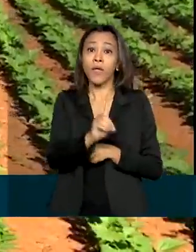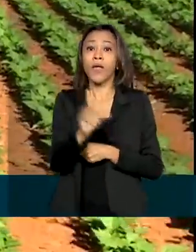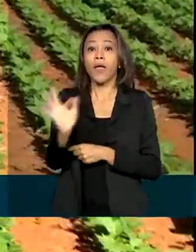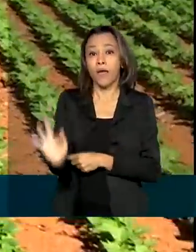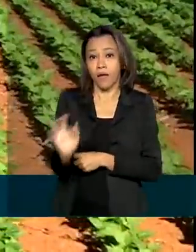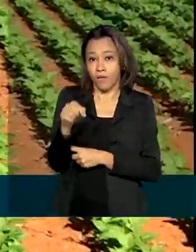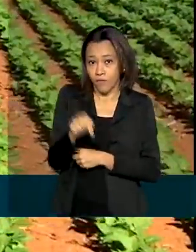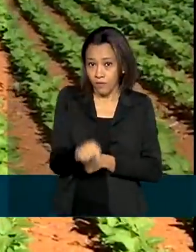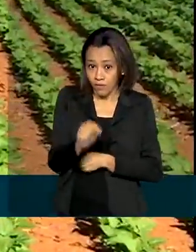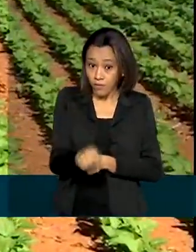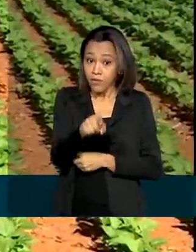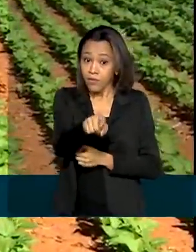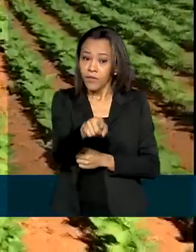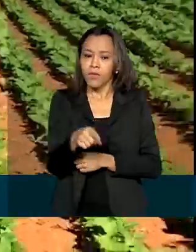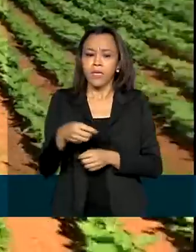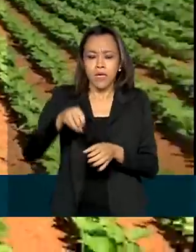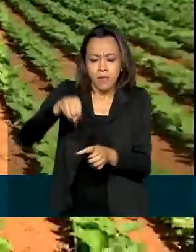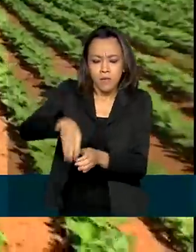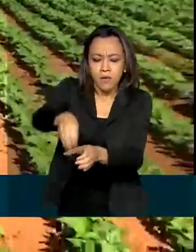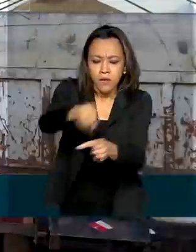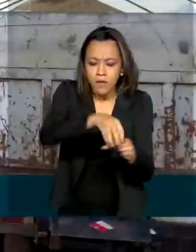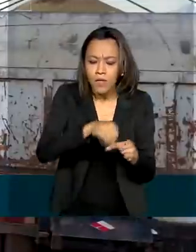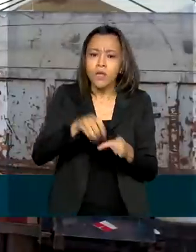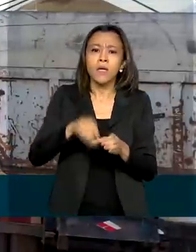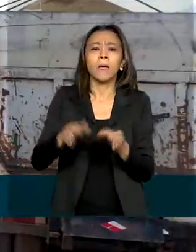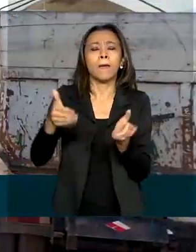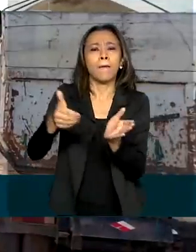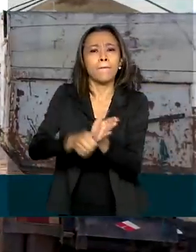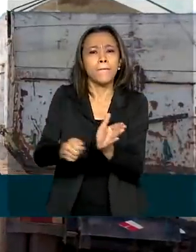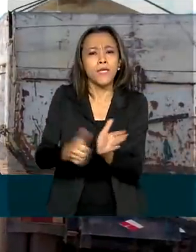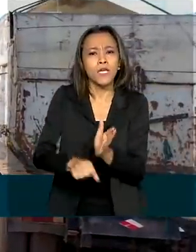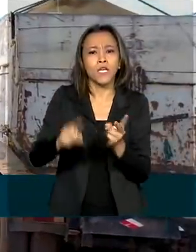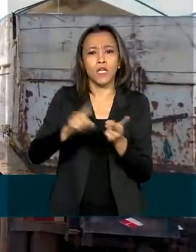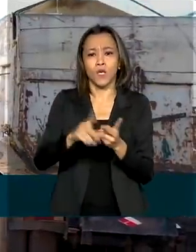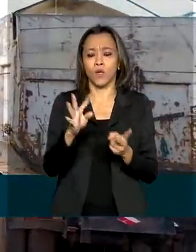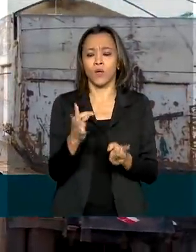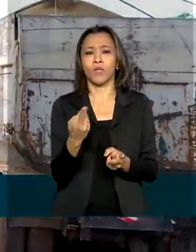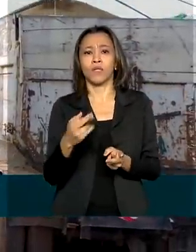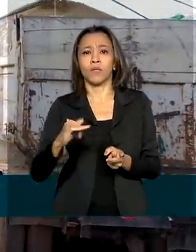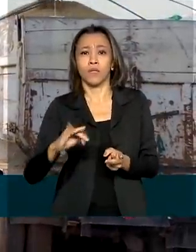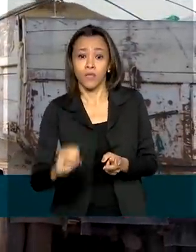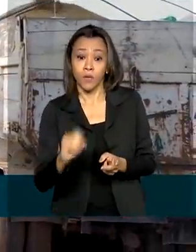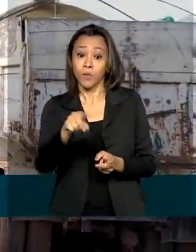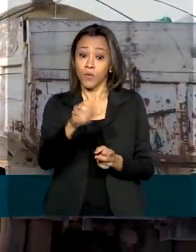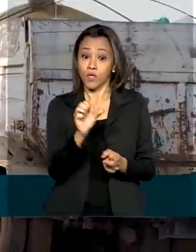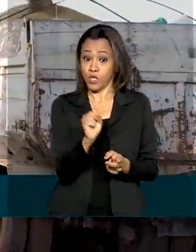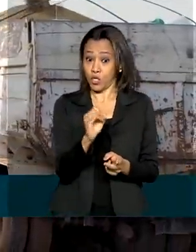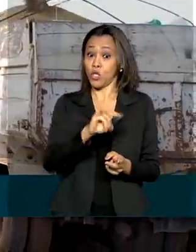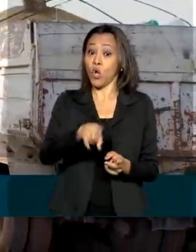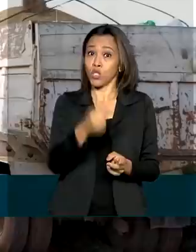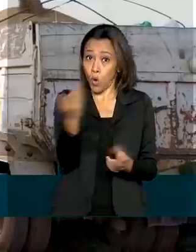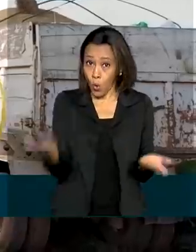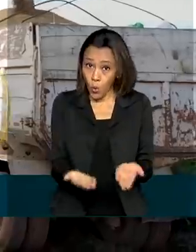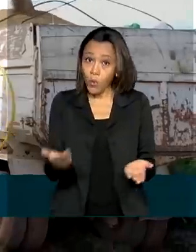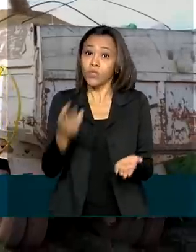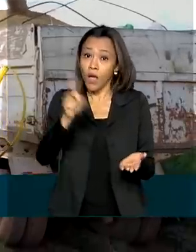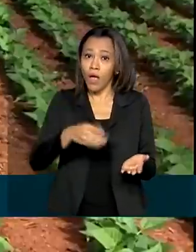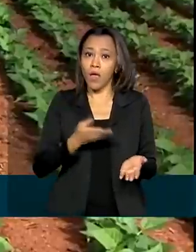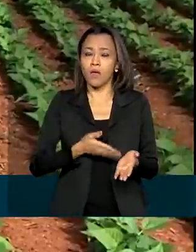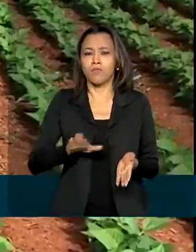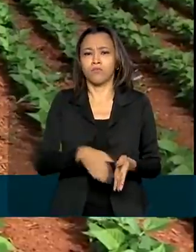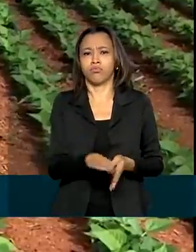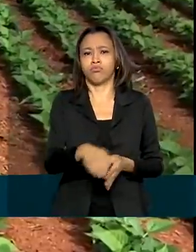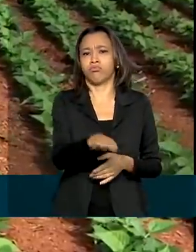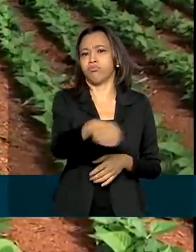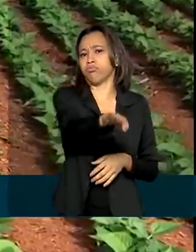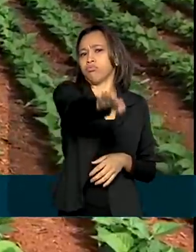planta soja, feijão, milho e trigo. Hoje a produção ainda é transportada pelas rodovias, mas a expectativa dele